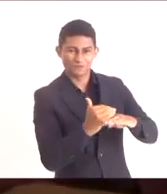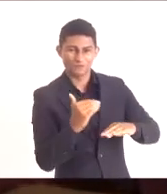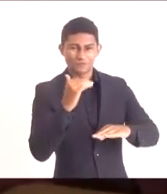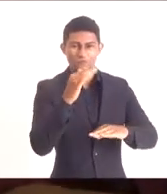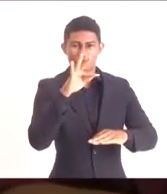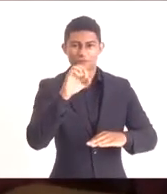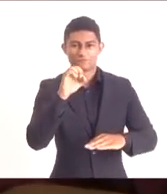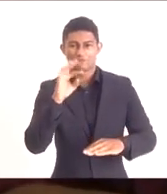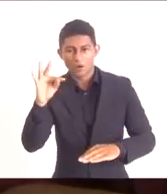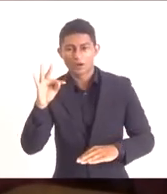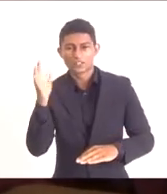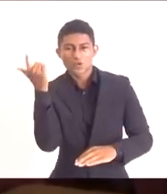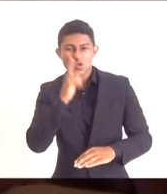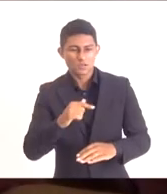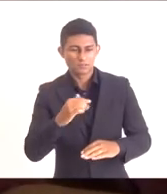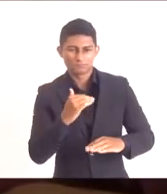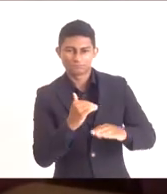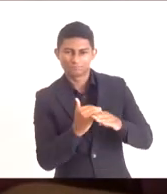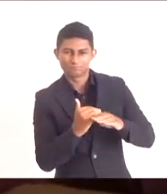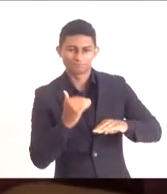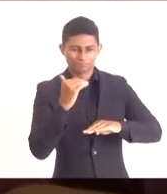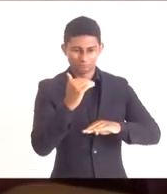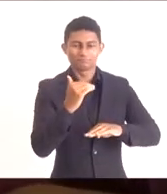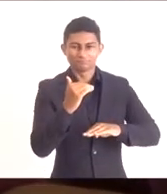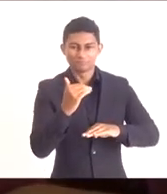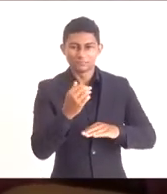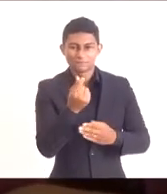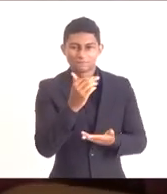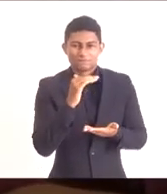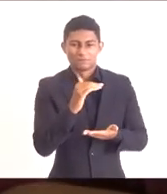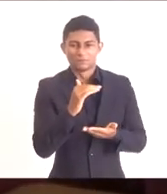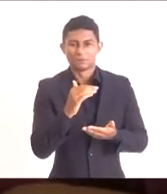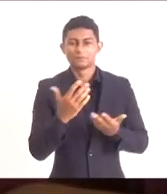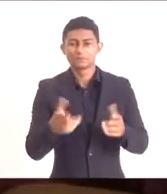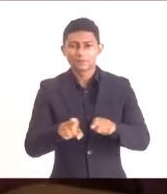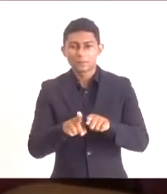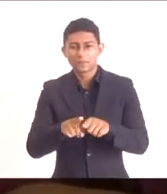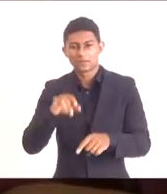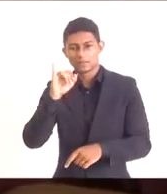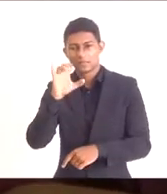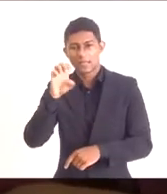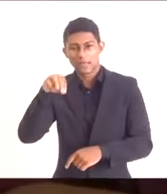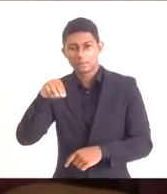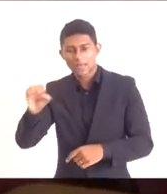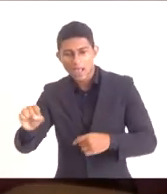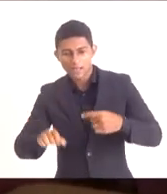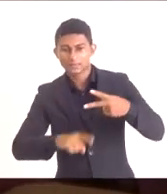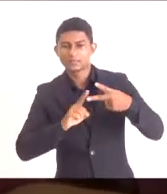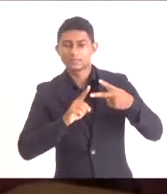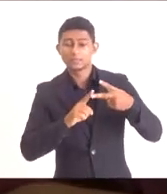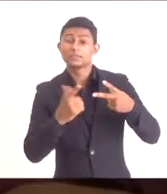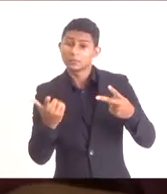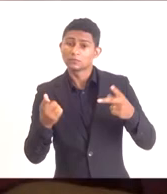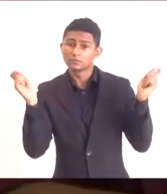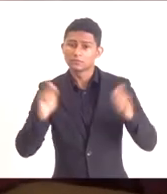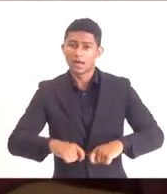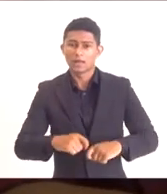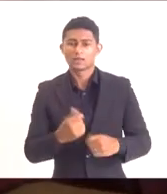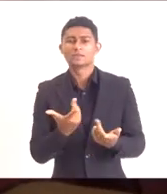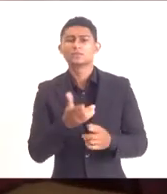FOTE nas alíquotas do ICMS, está possibilitando que o Estado